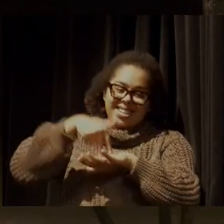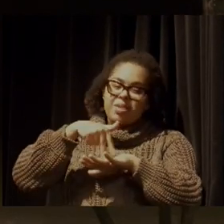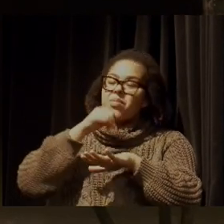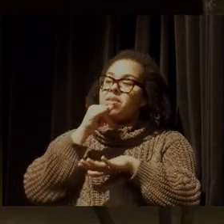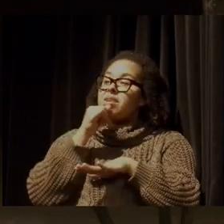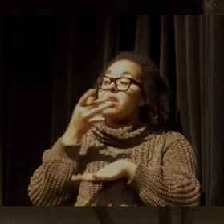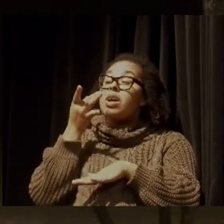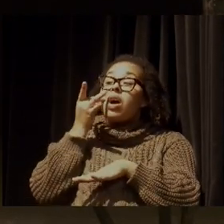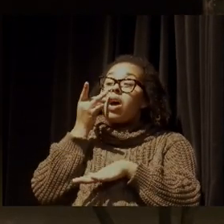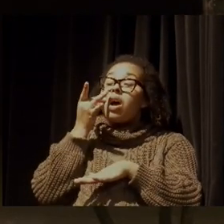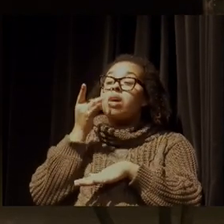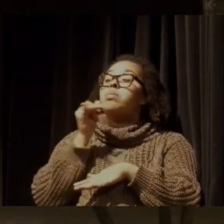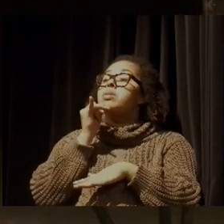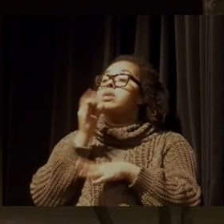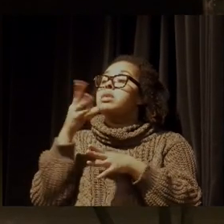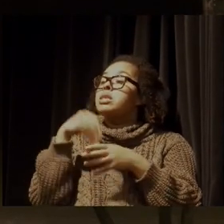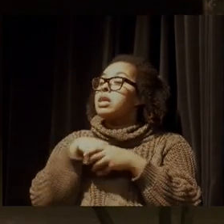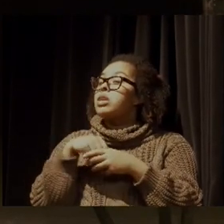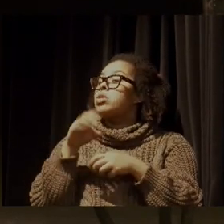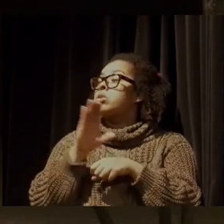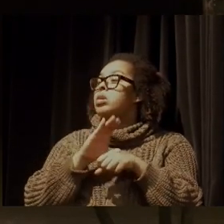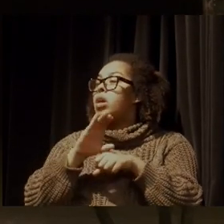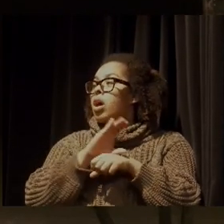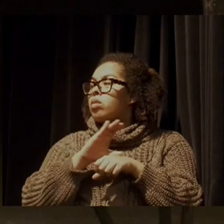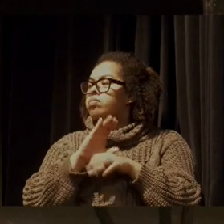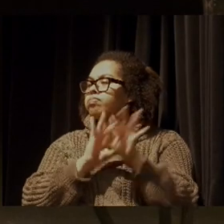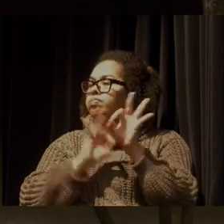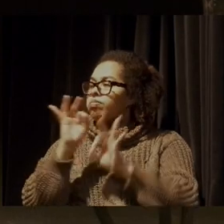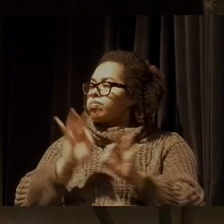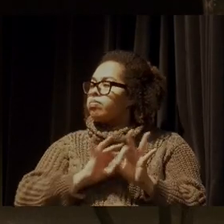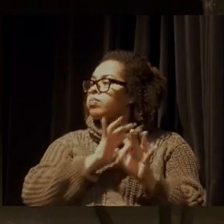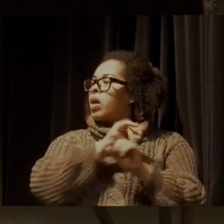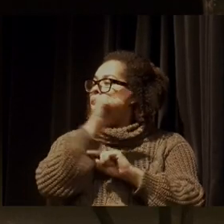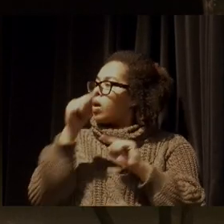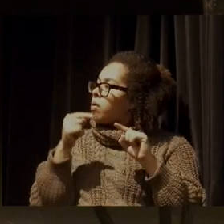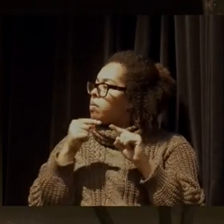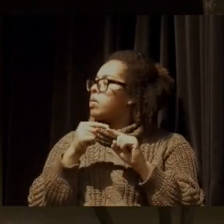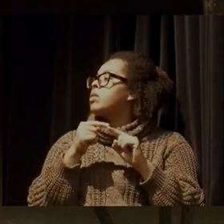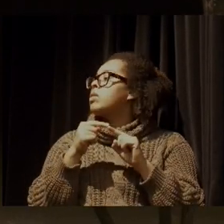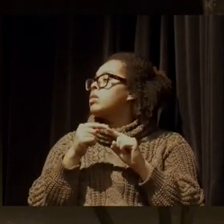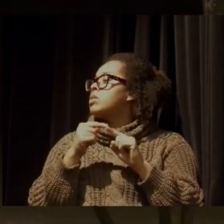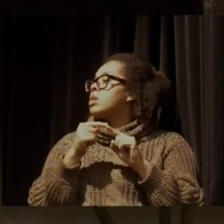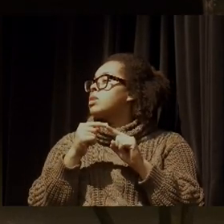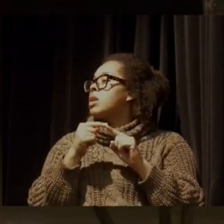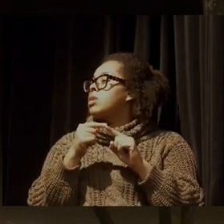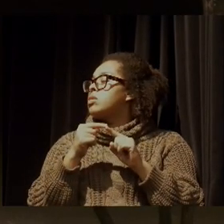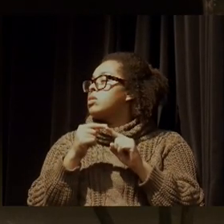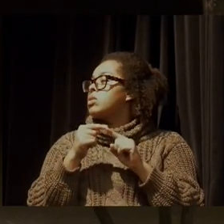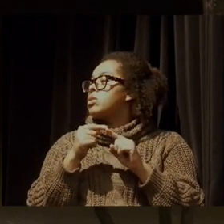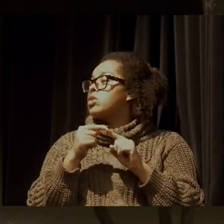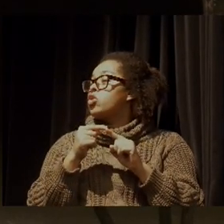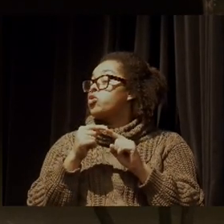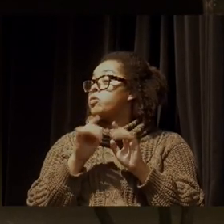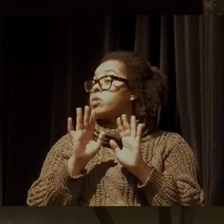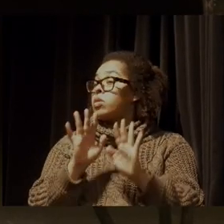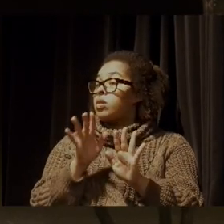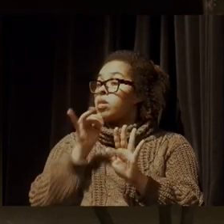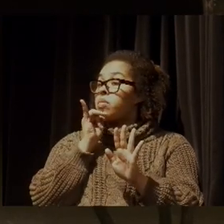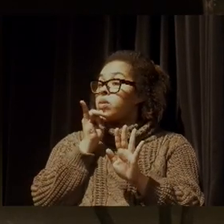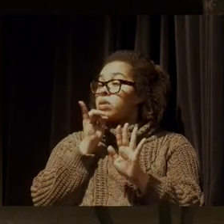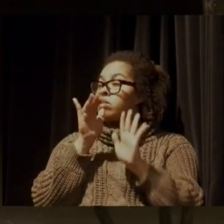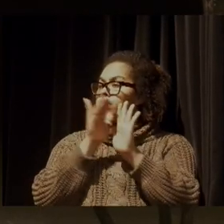existencialmente, institucionalmente algumas metas, cumprir essas metas e na verdade